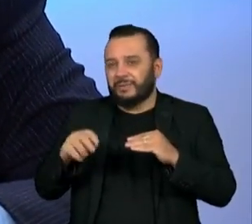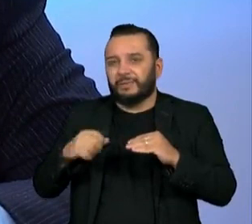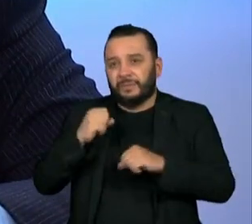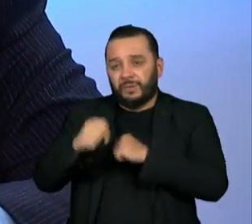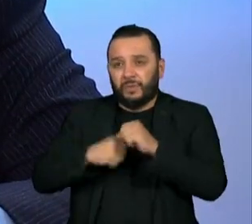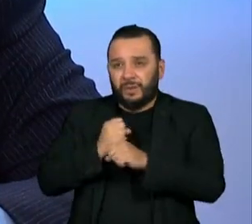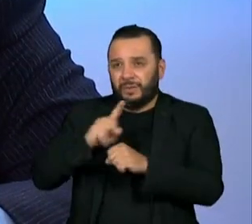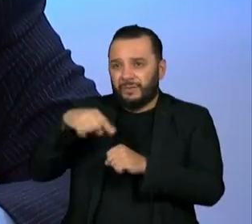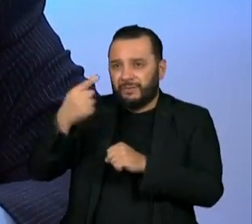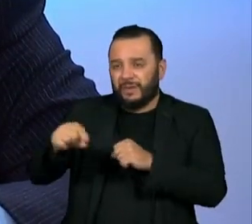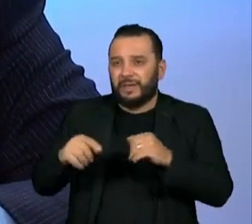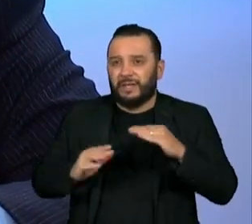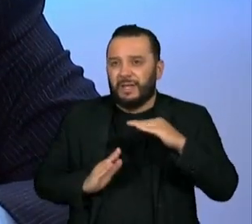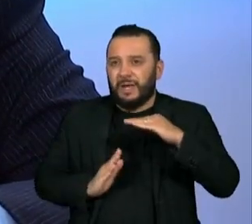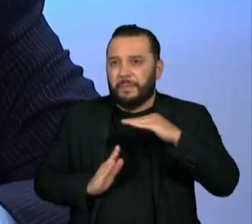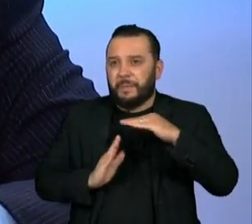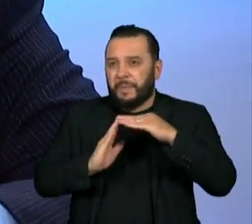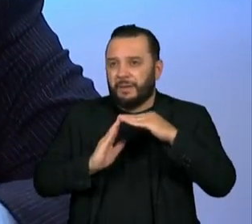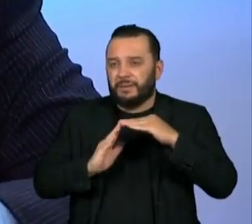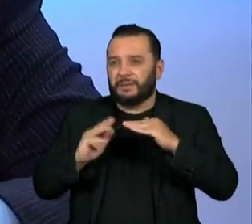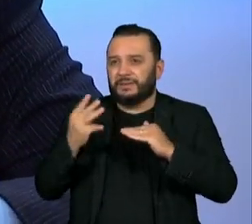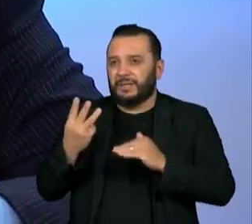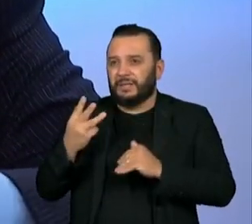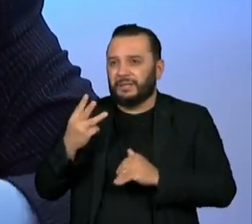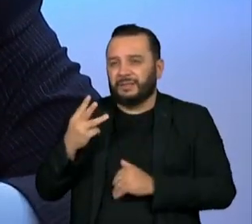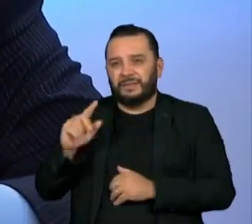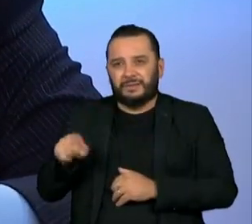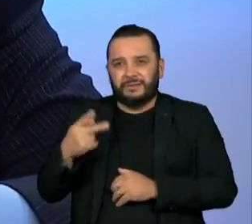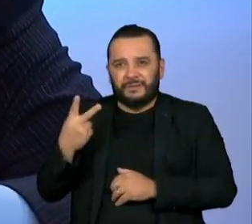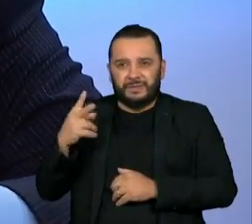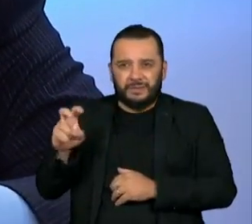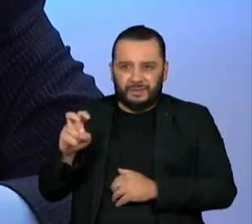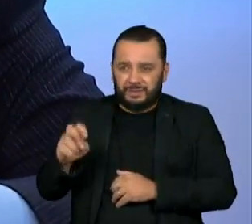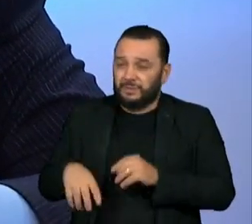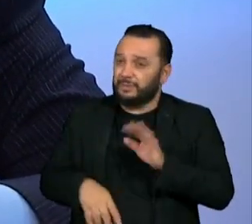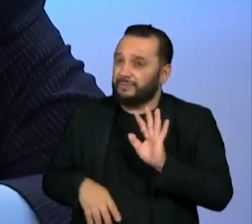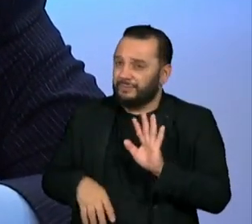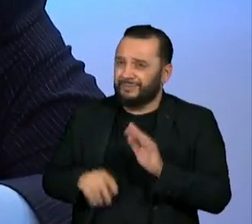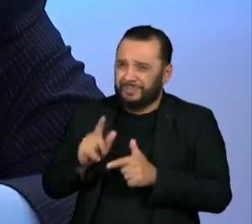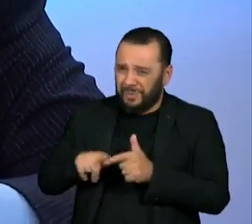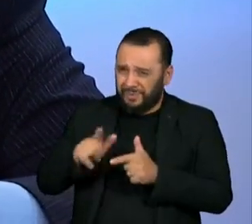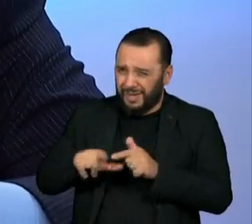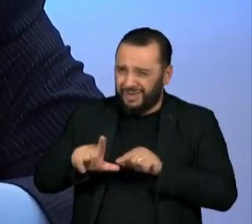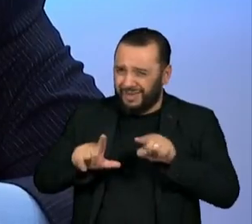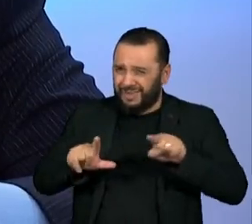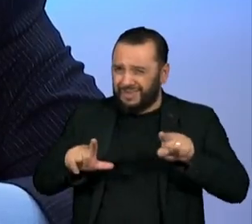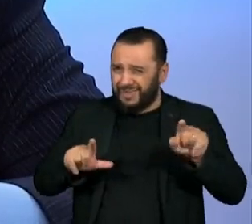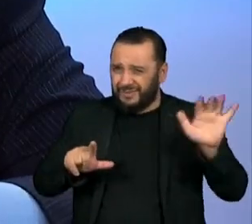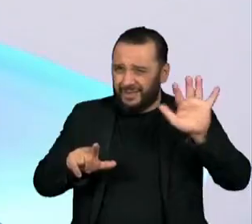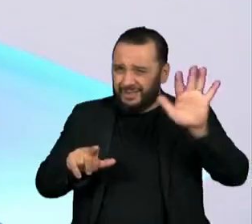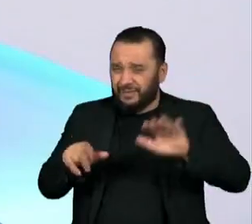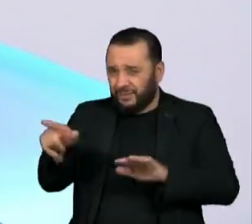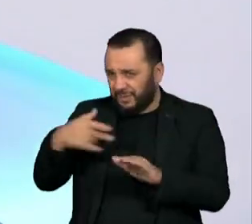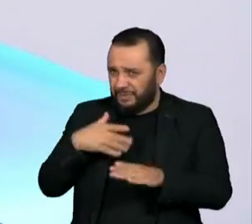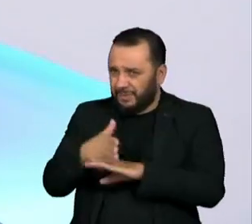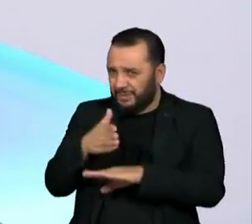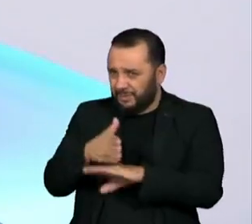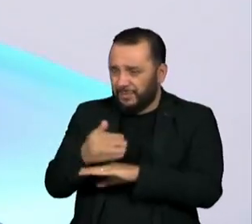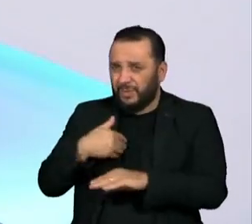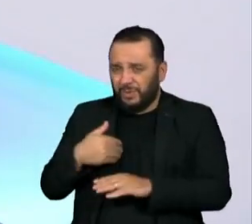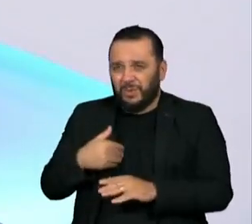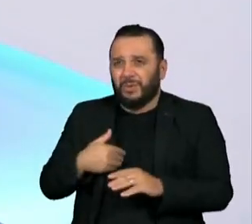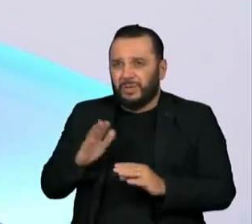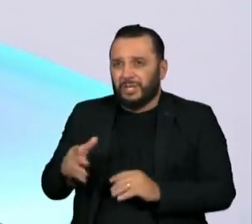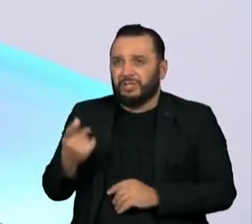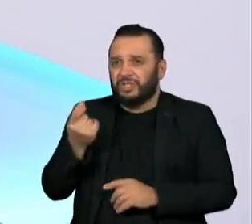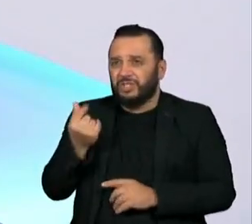Então, a inflação continua a ser um problema. Quer dizer, o senhor participou do plano real. Parecia que a gente ia ter uma inflação